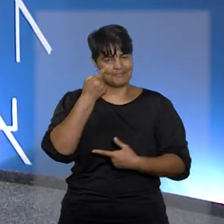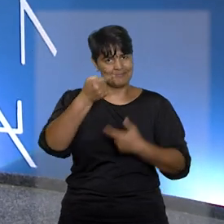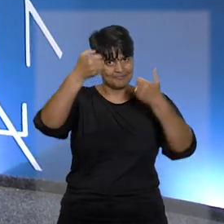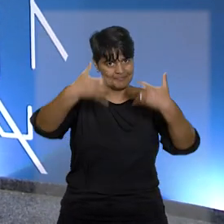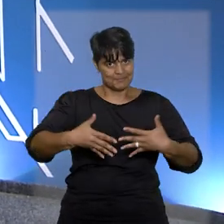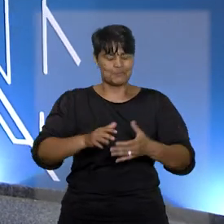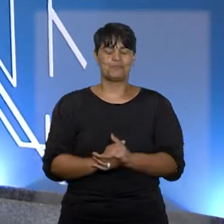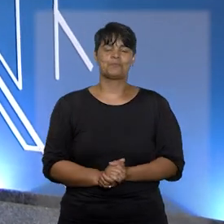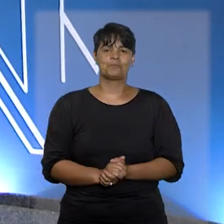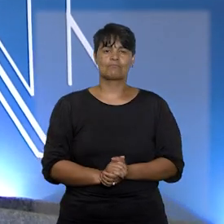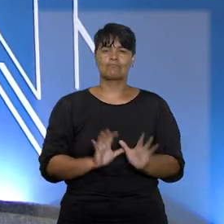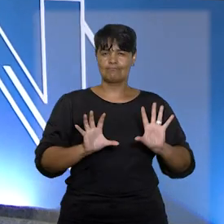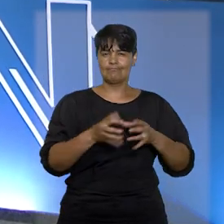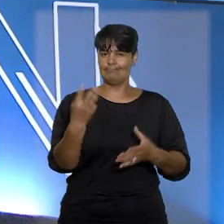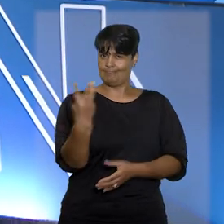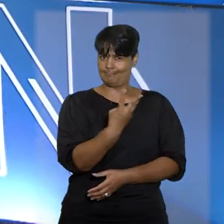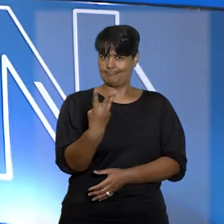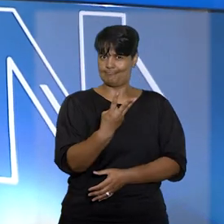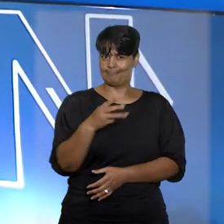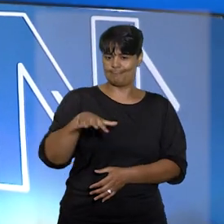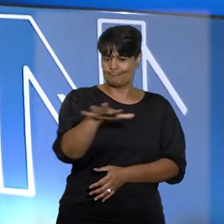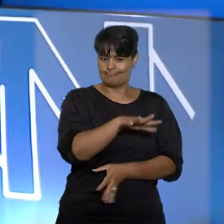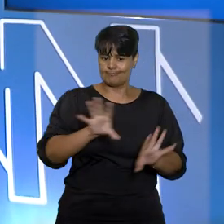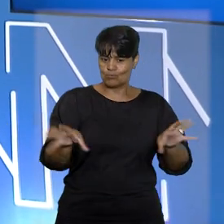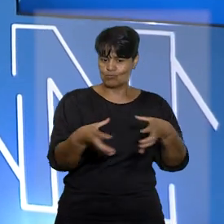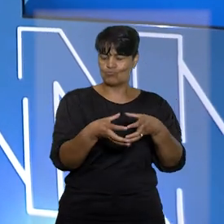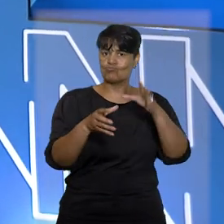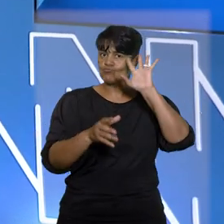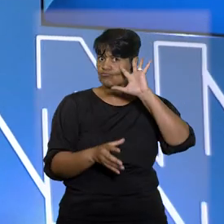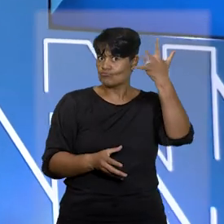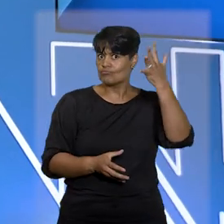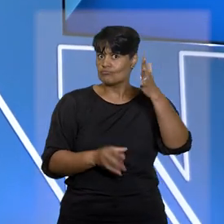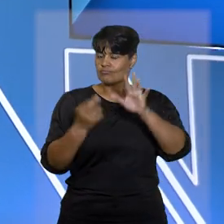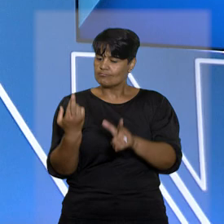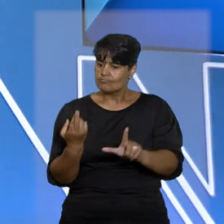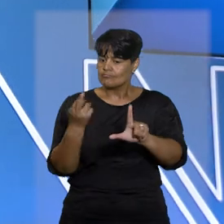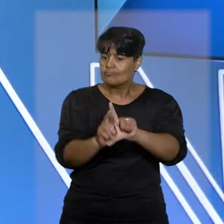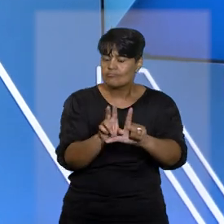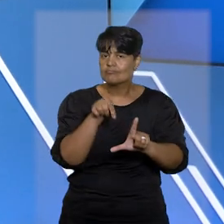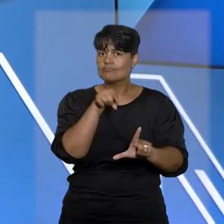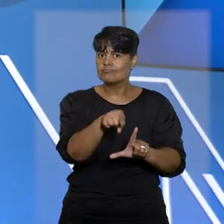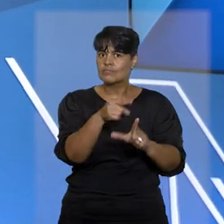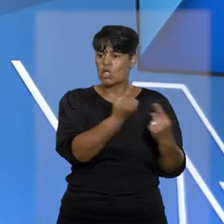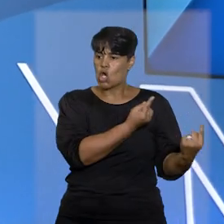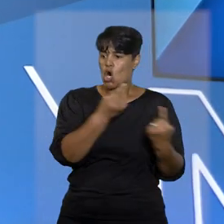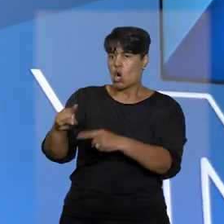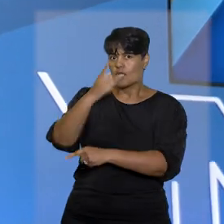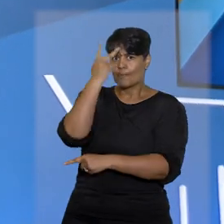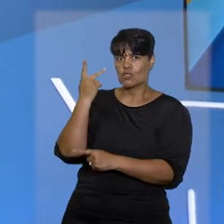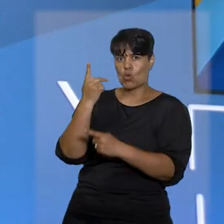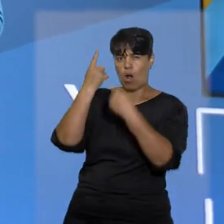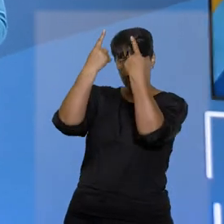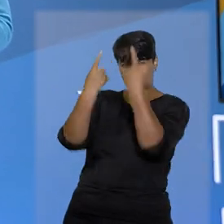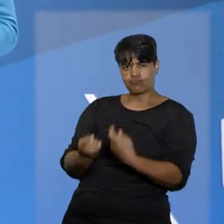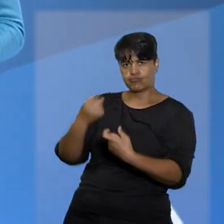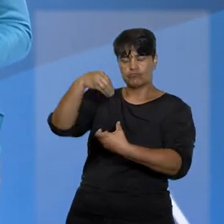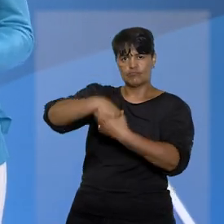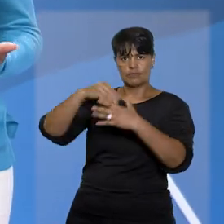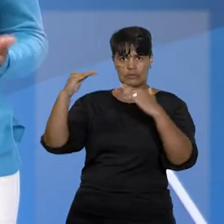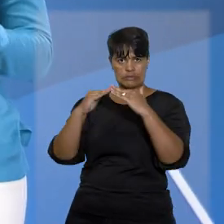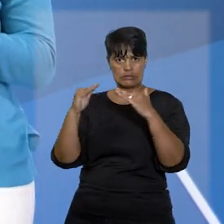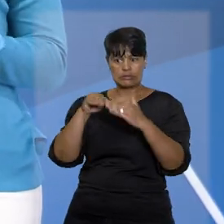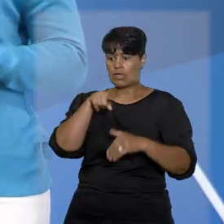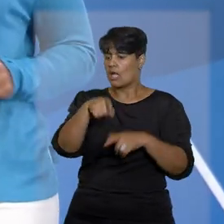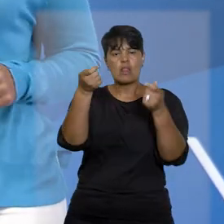Cidadania. Na terceira sessão, os ministros decidiram que representação da vítima contra autor de violência doméstica